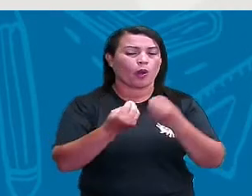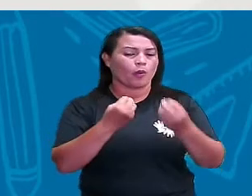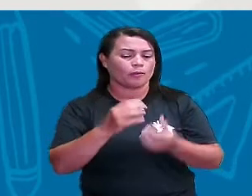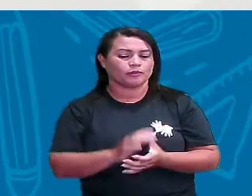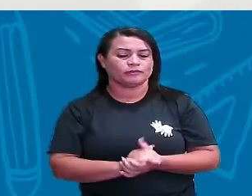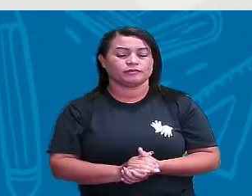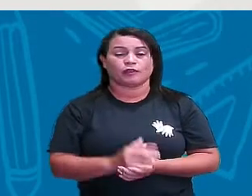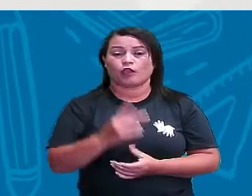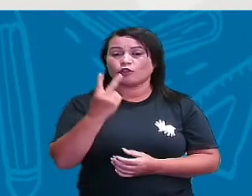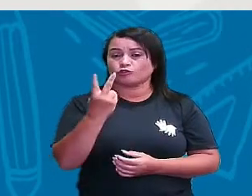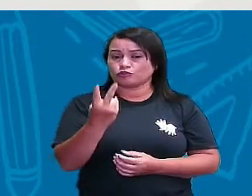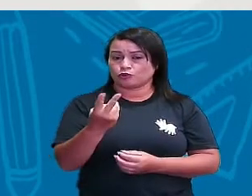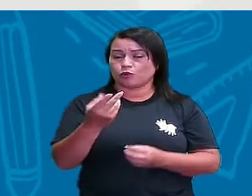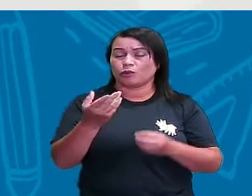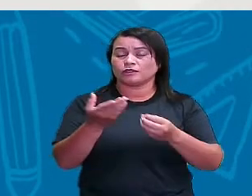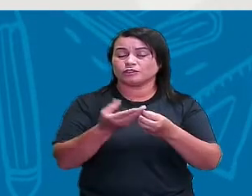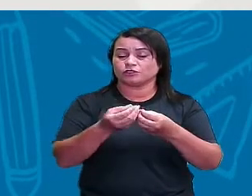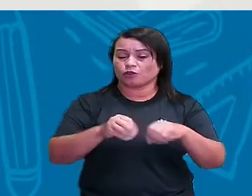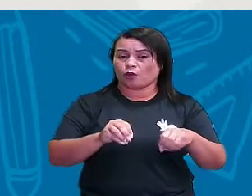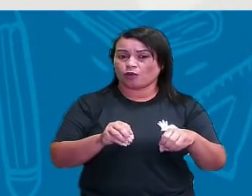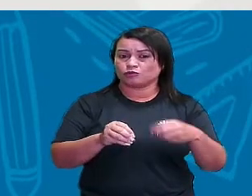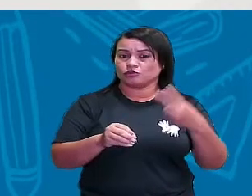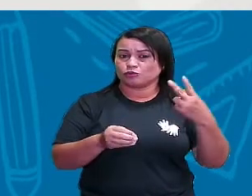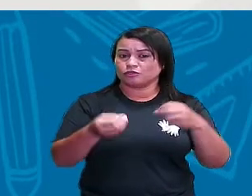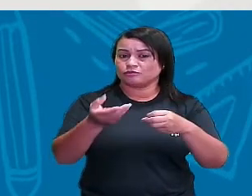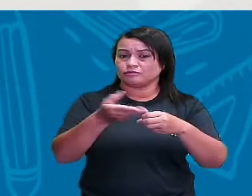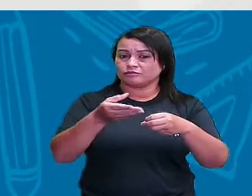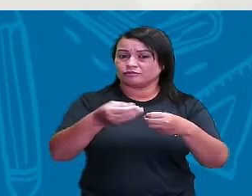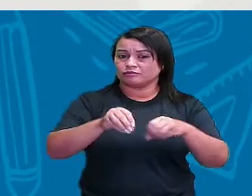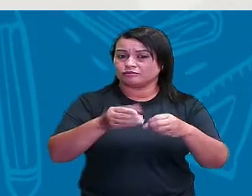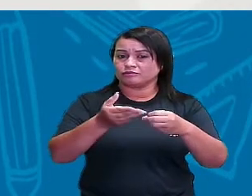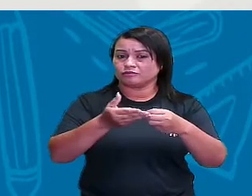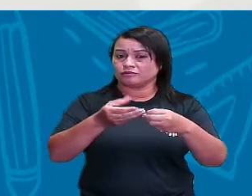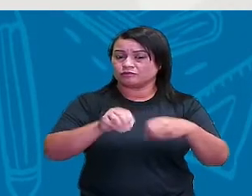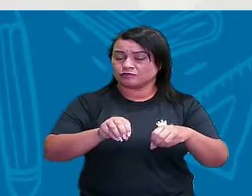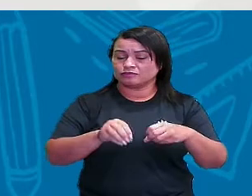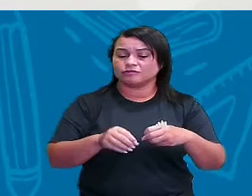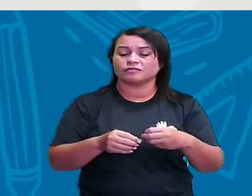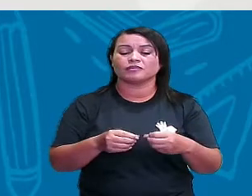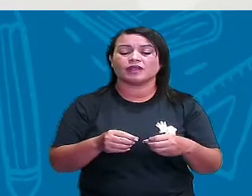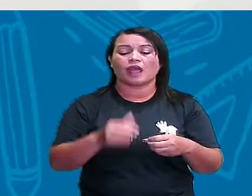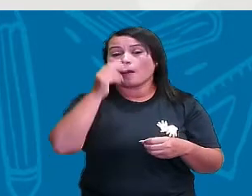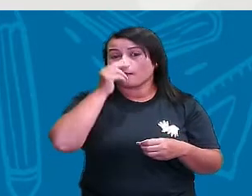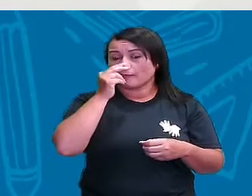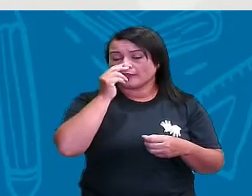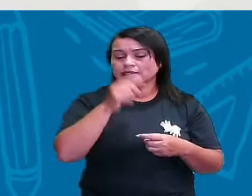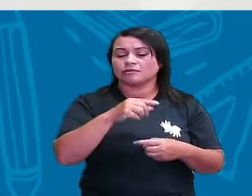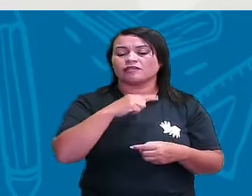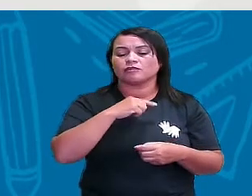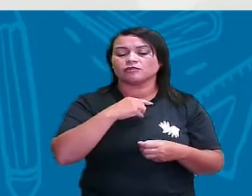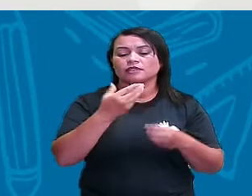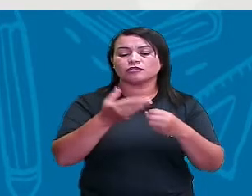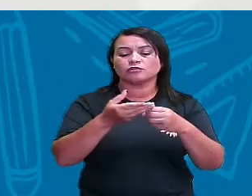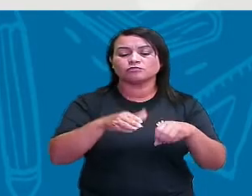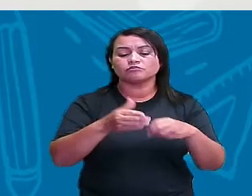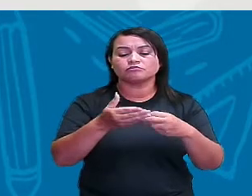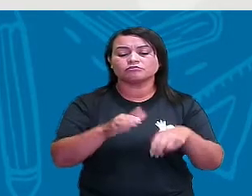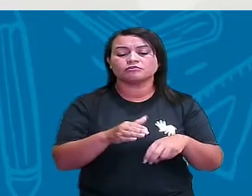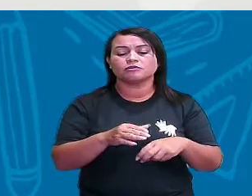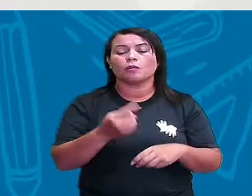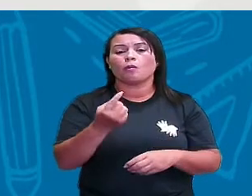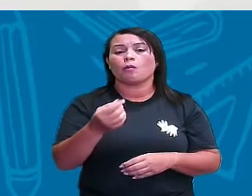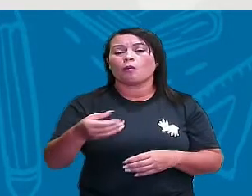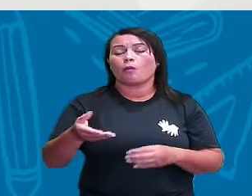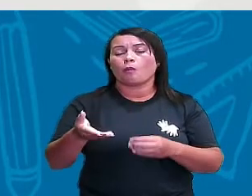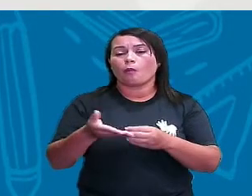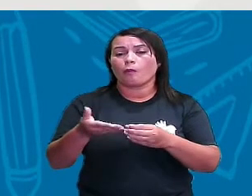Então, 2 ovos é a mesma receita, tá certo? De bolinho de chuva. E aí eu vou ter 2 ovos, 1 xícara de